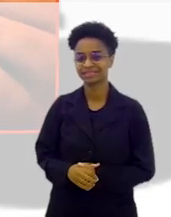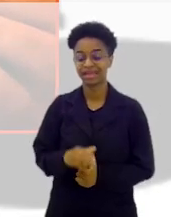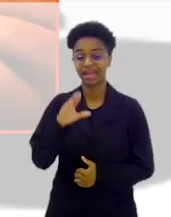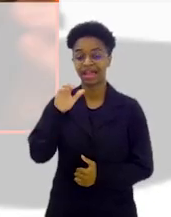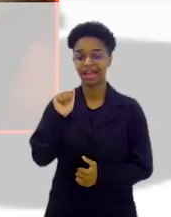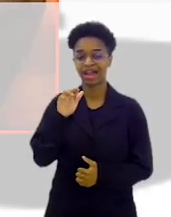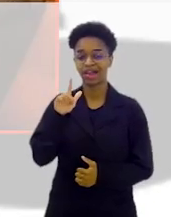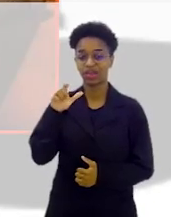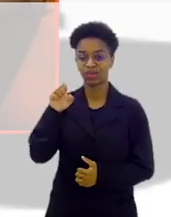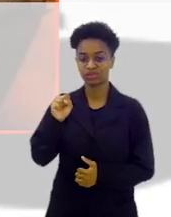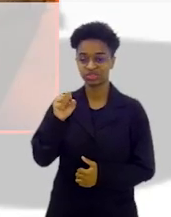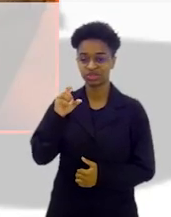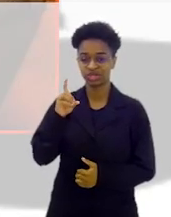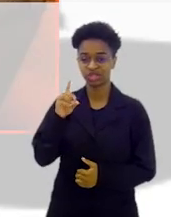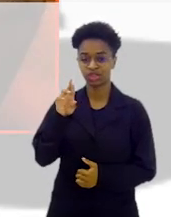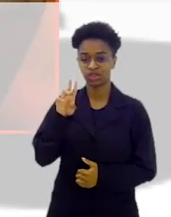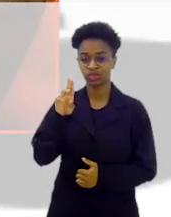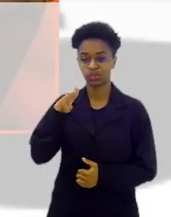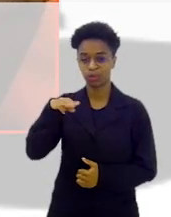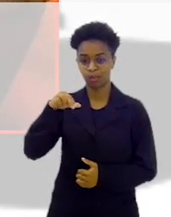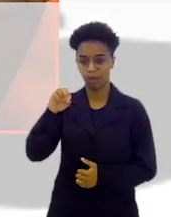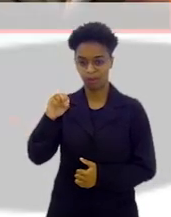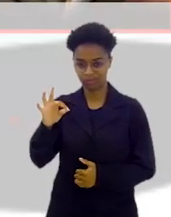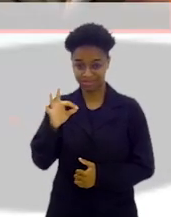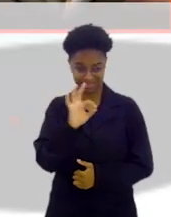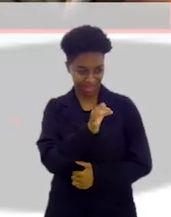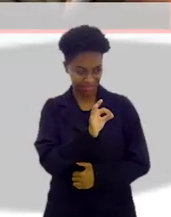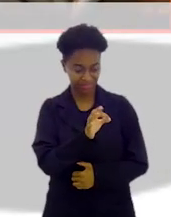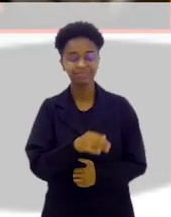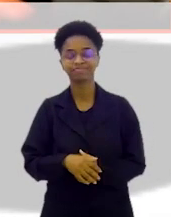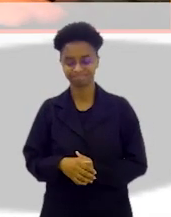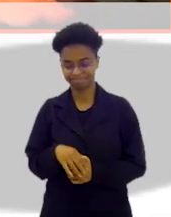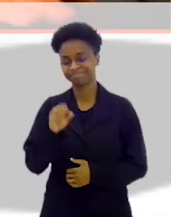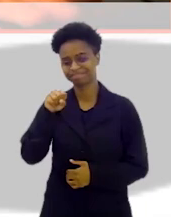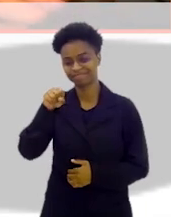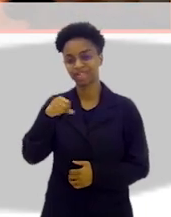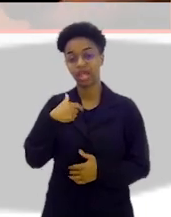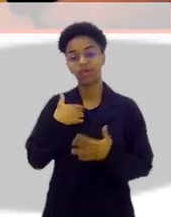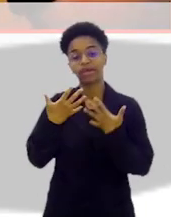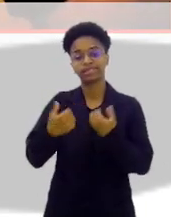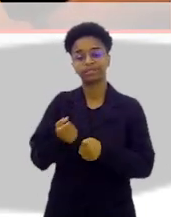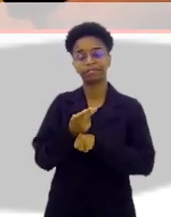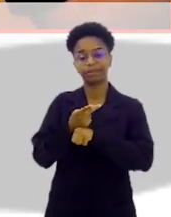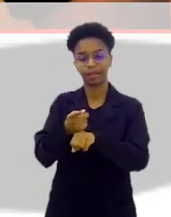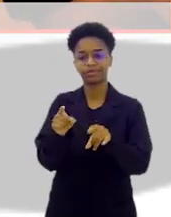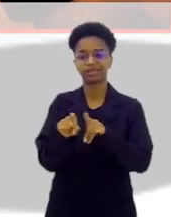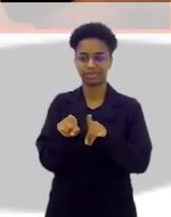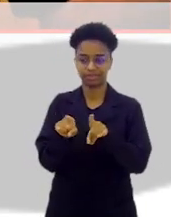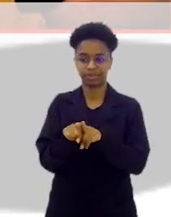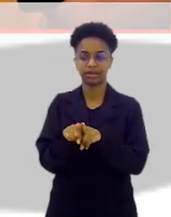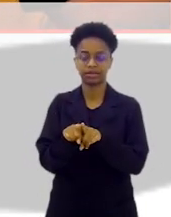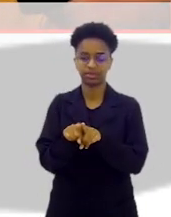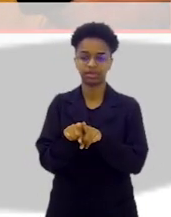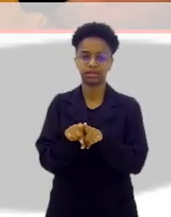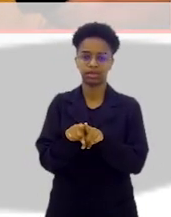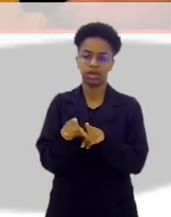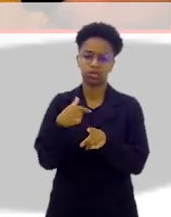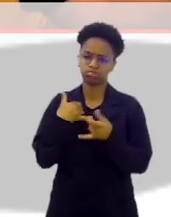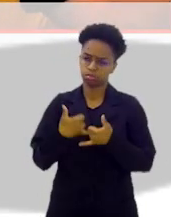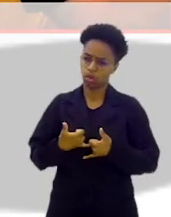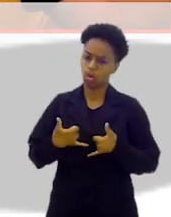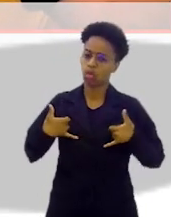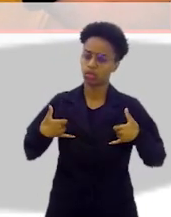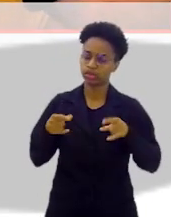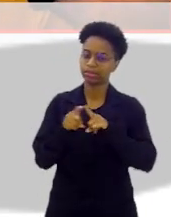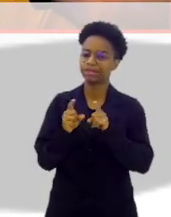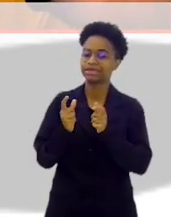aqui que está conversando? Carlos Drummond, é ele? Isso, eu recebi esse prêmio do Carlos Drummond de Andrade, tem